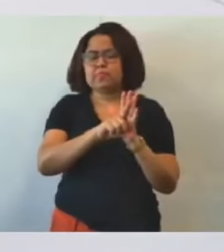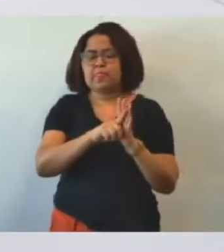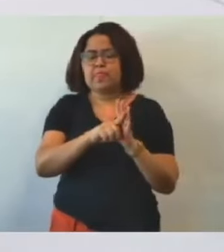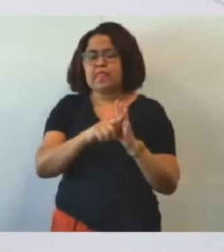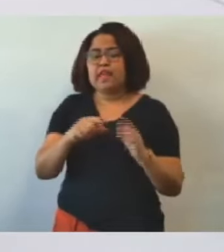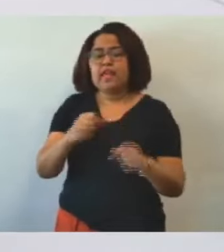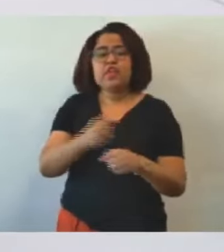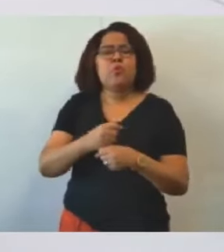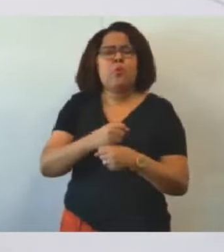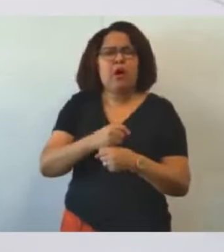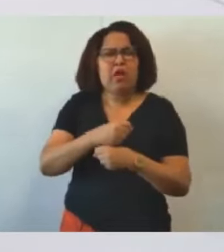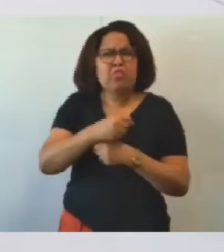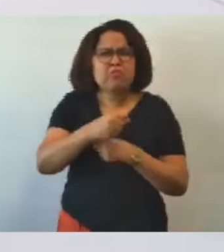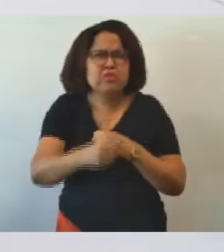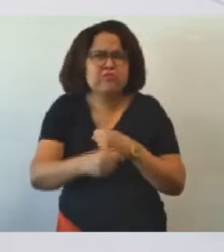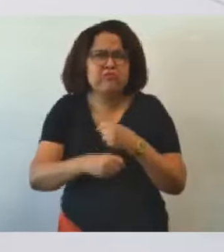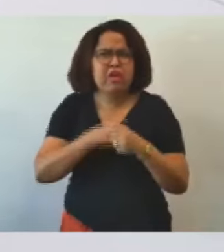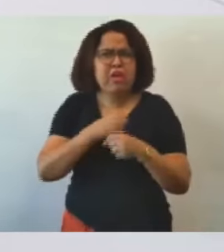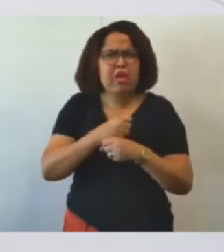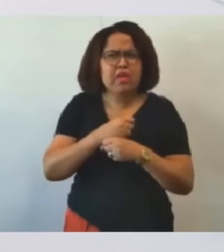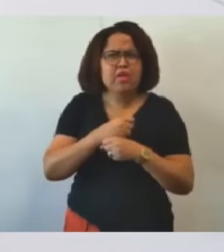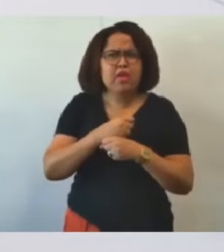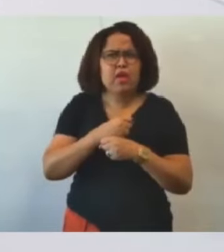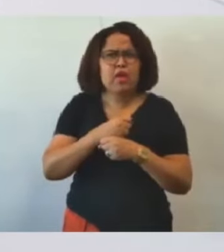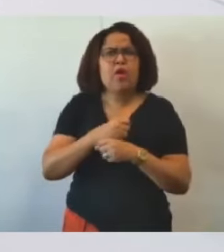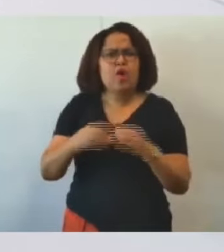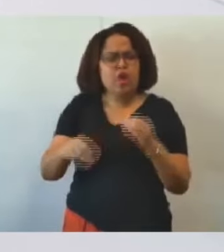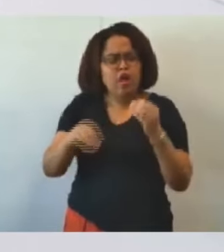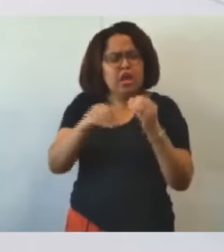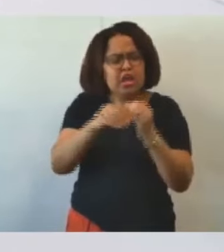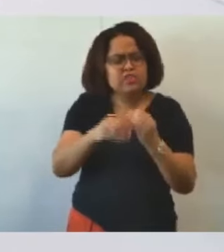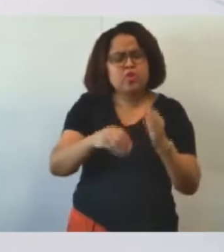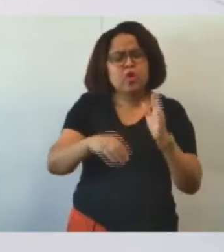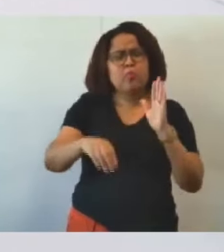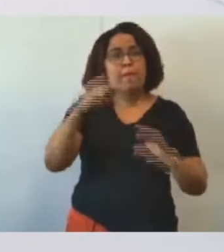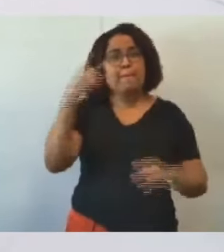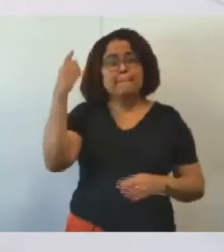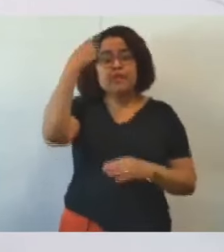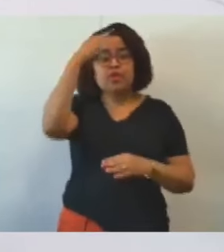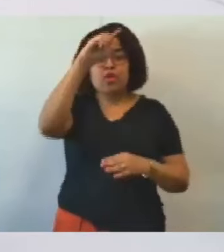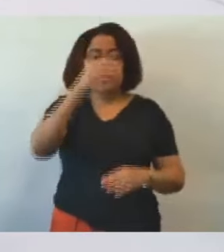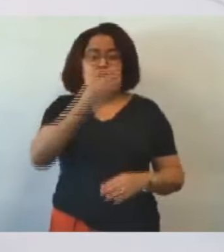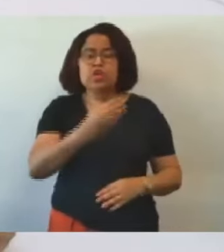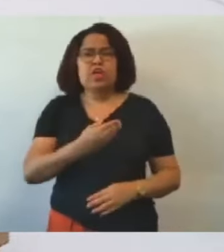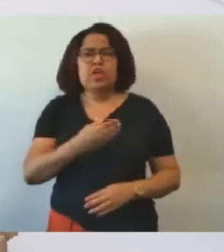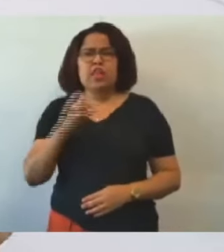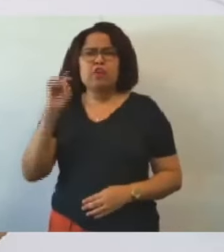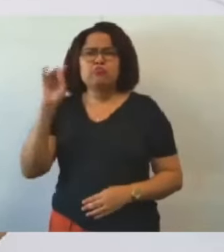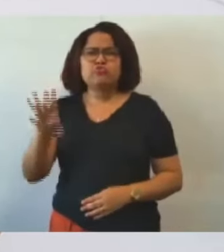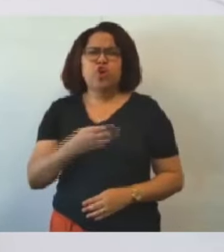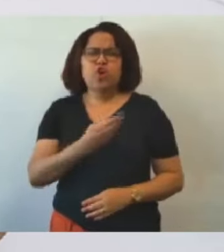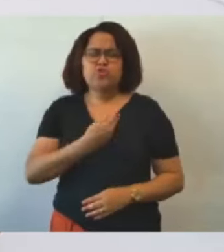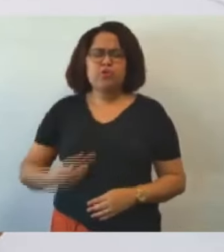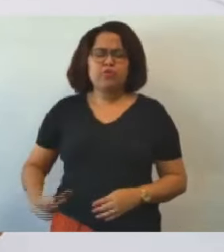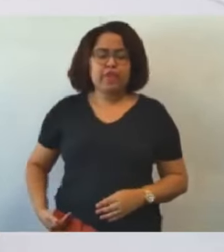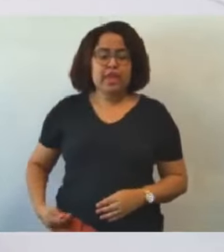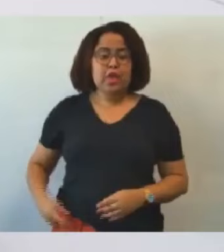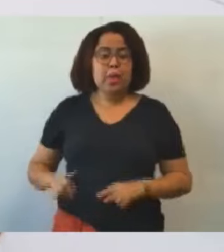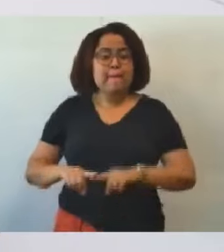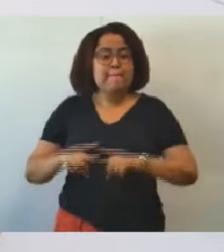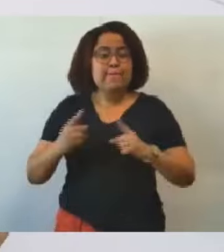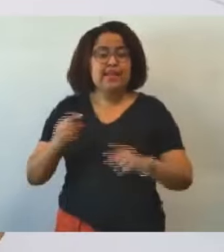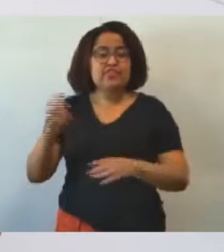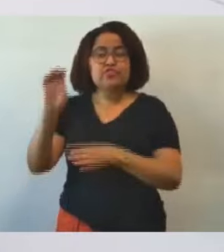ficar? coloca isso como prioridade não de governo mas do Estado para que isso seja para que